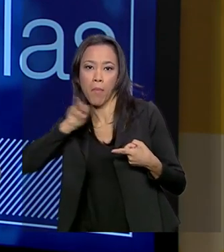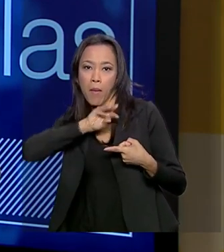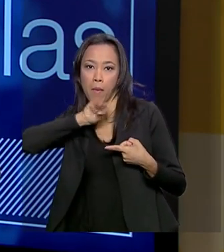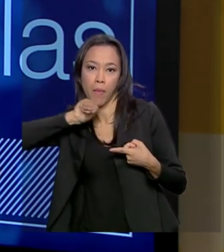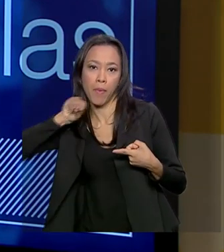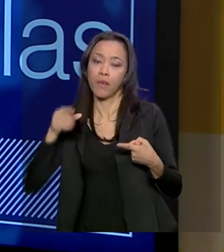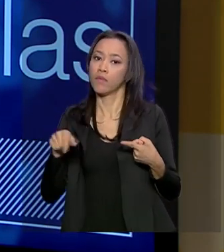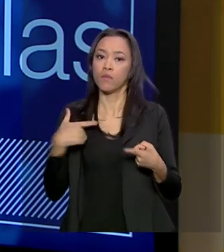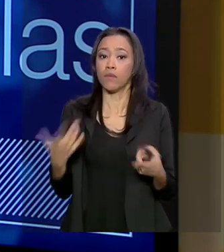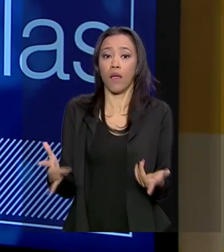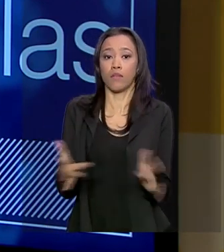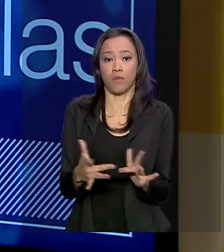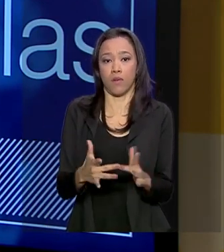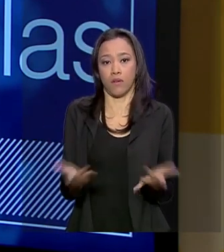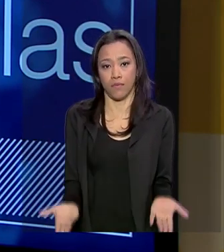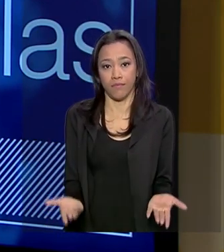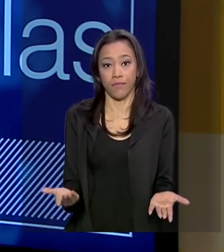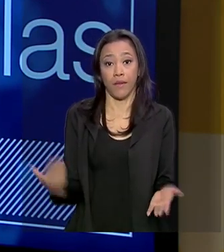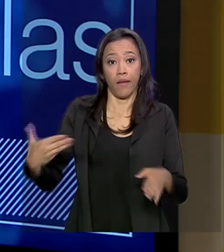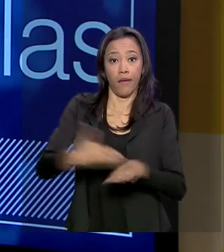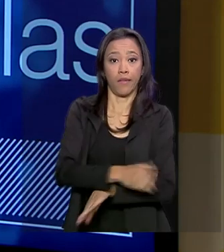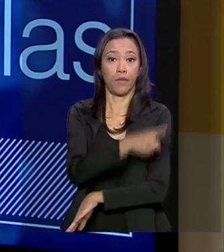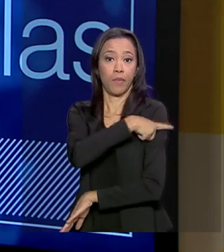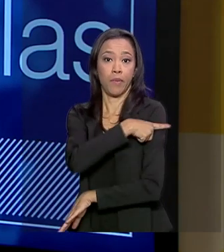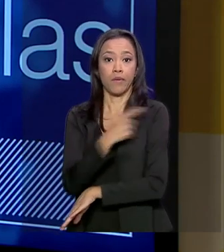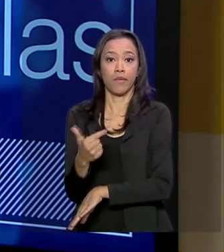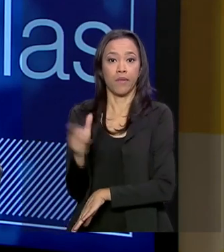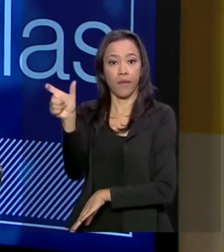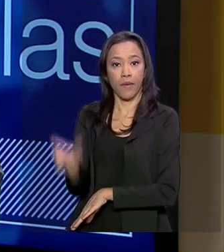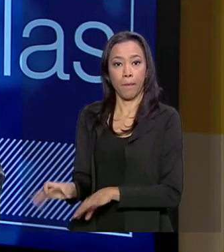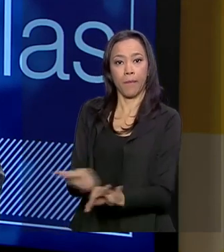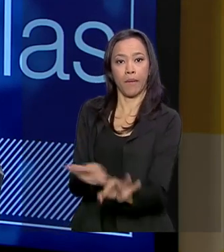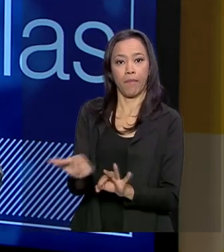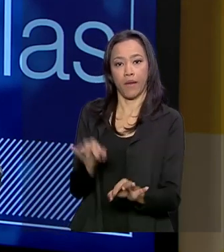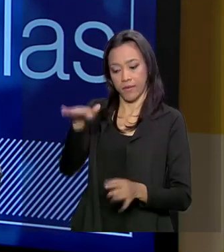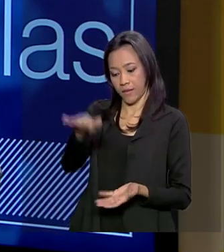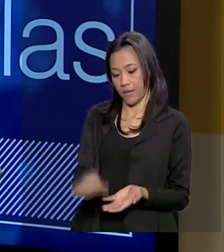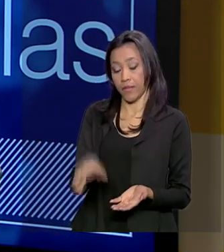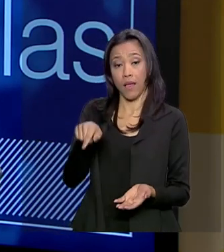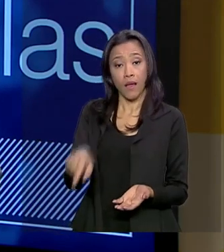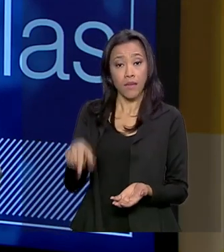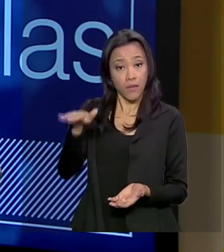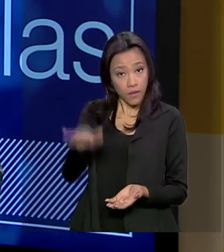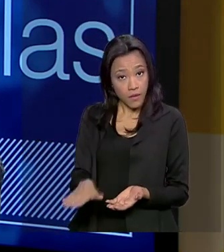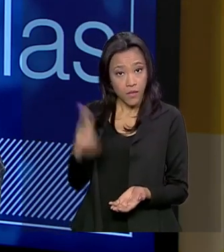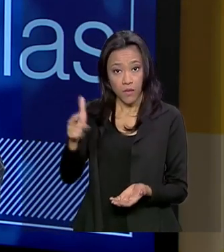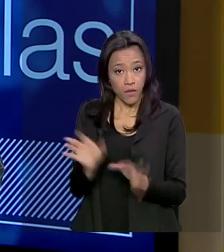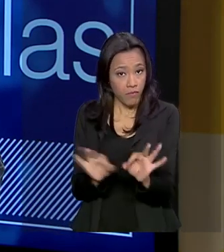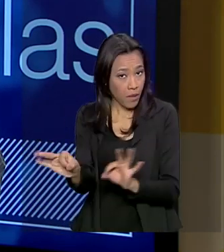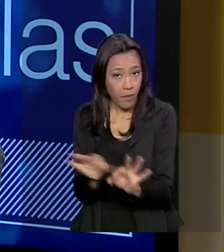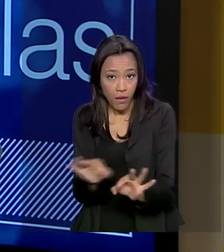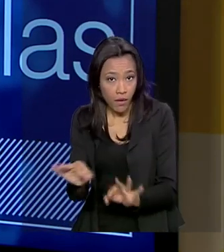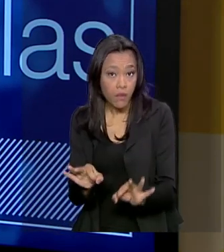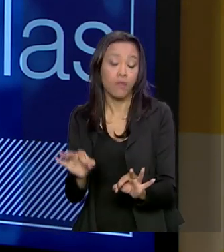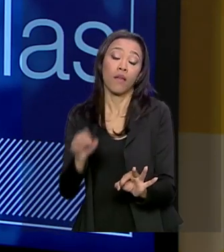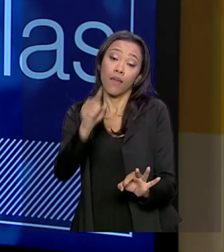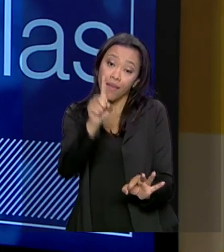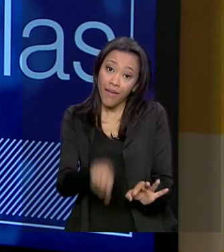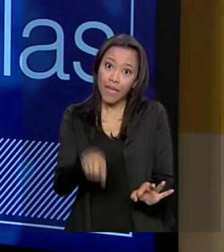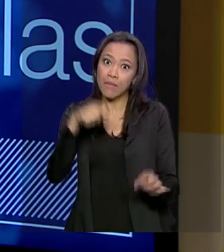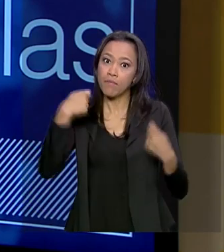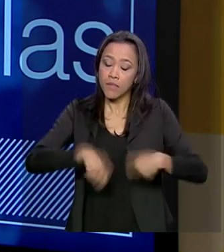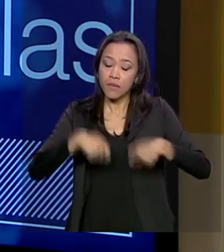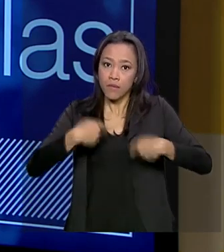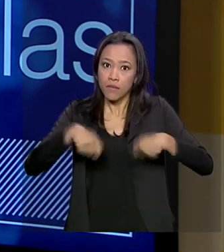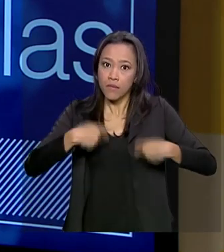Então, ele chega no primeiro ano sem preparo nenhum. Essa criança que não teve esse preparo inicial, que é justamente quando você precisa